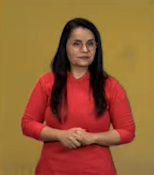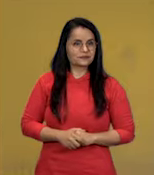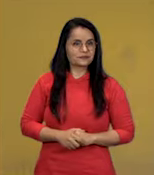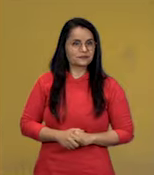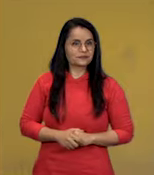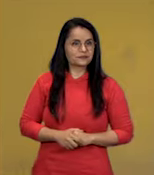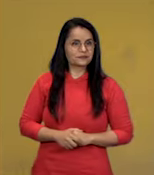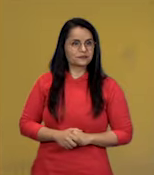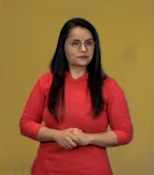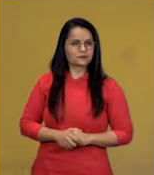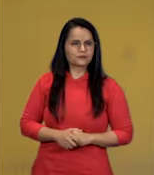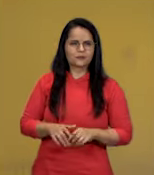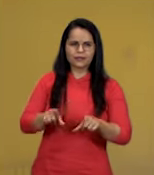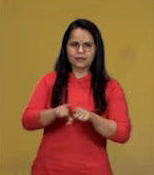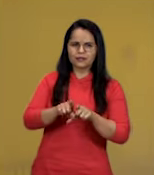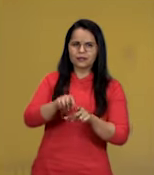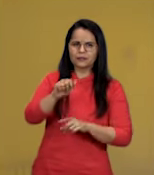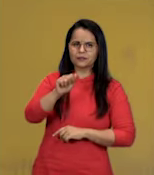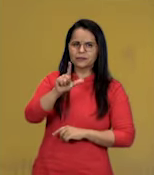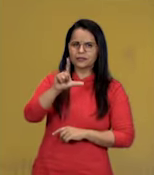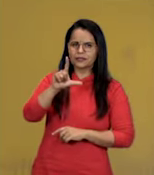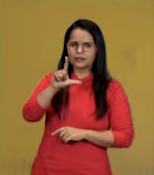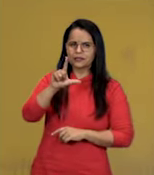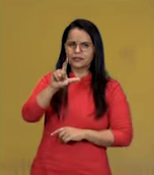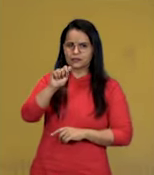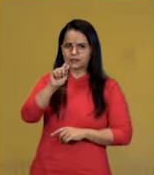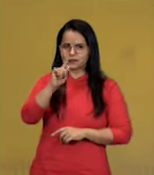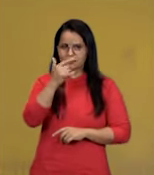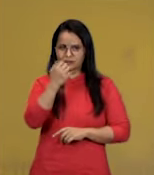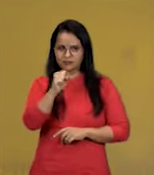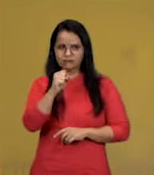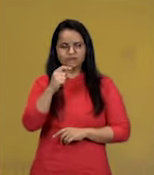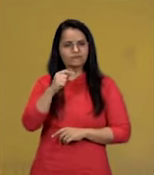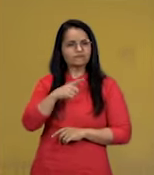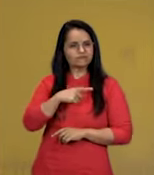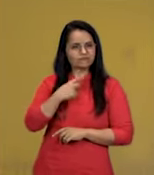E as algas, que nós podemos observar em 1.